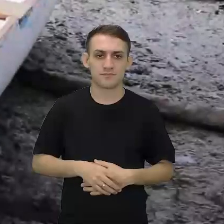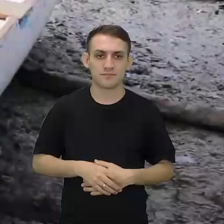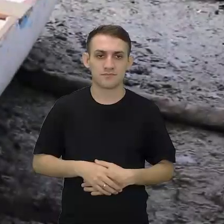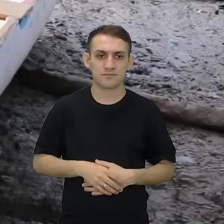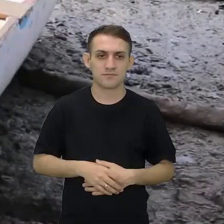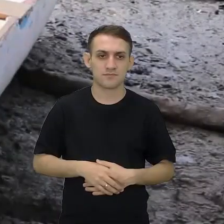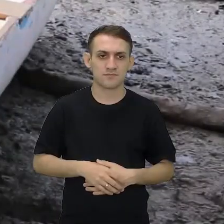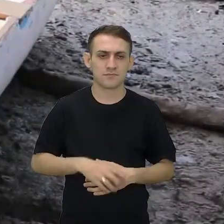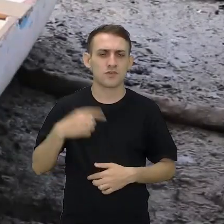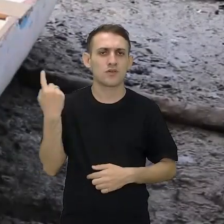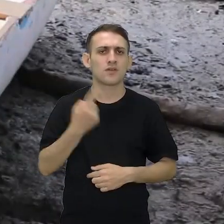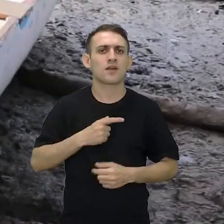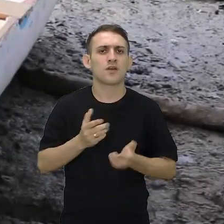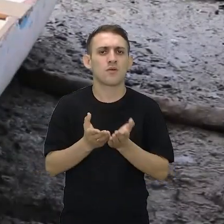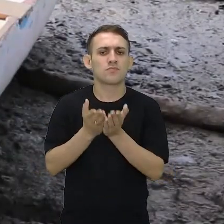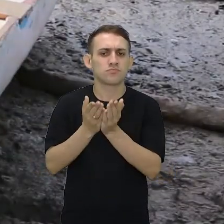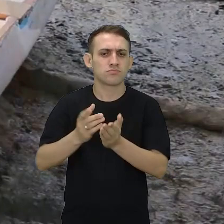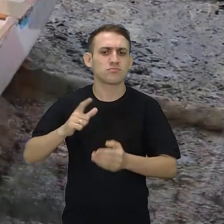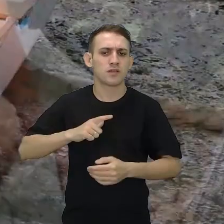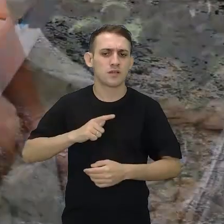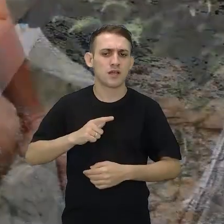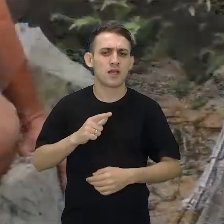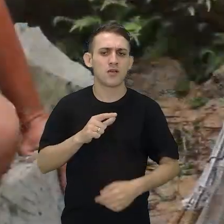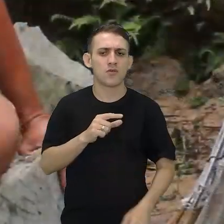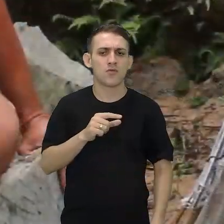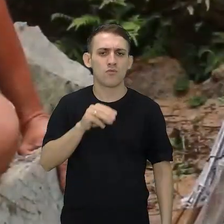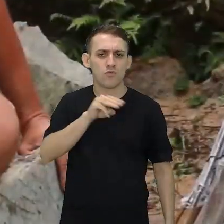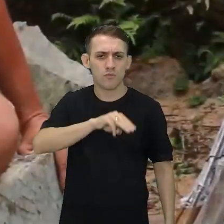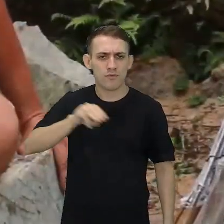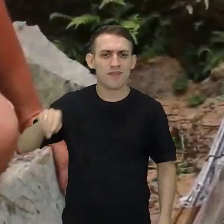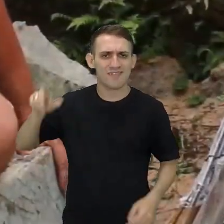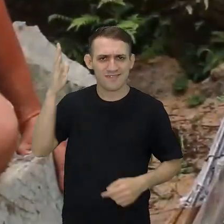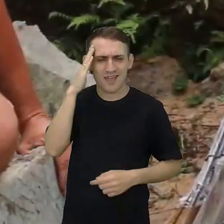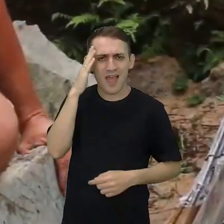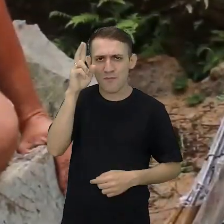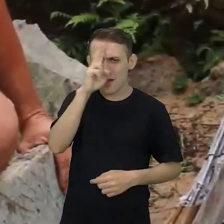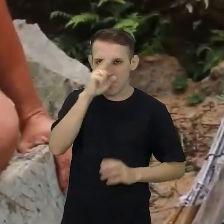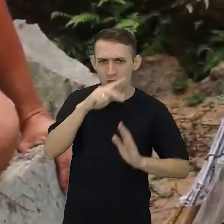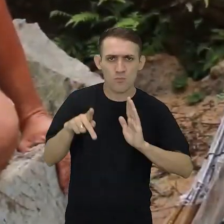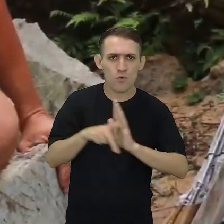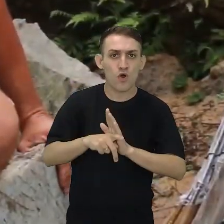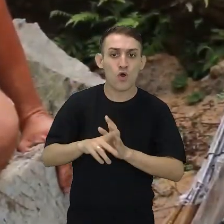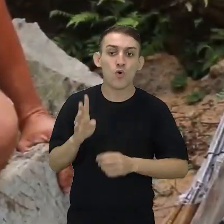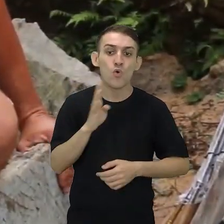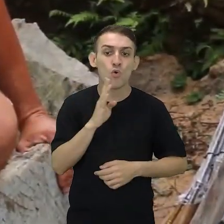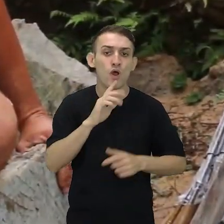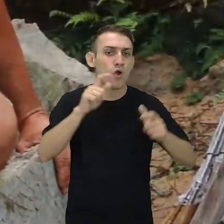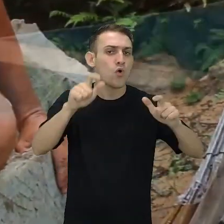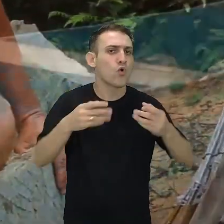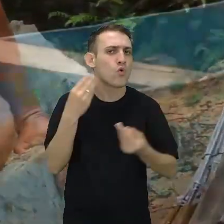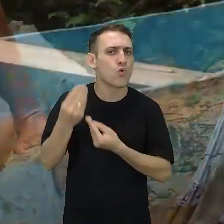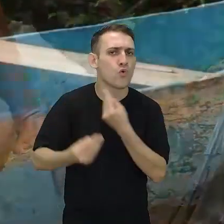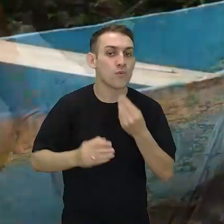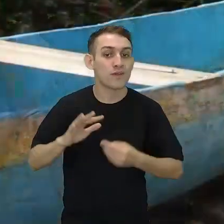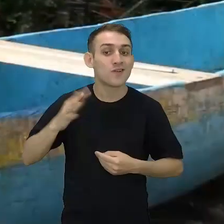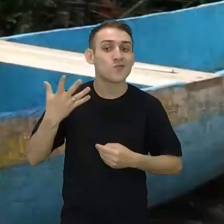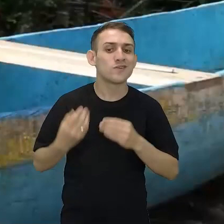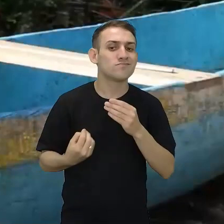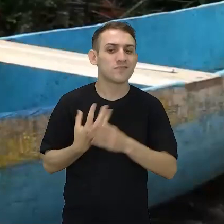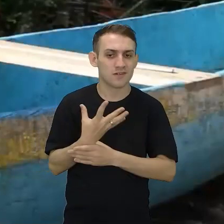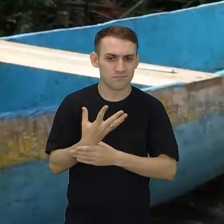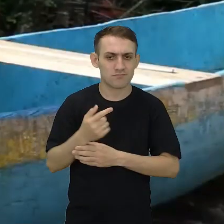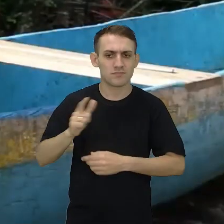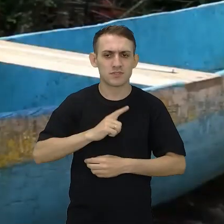Onde se tem uma canoa tem seu mestre. O mestre canoeiro sabe de sua história, que conhece onde, como e quando foi feita,